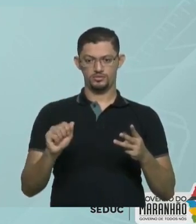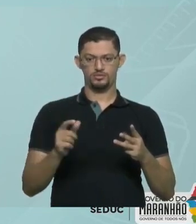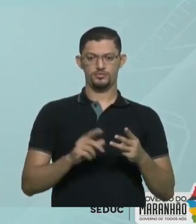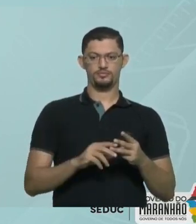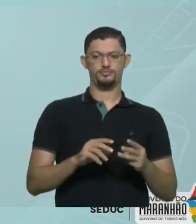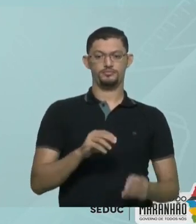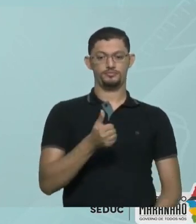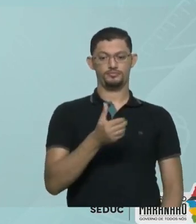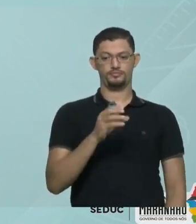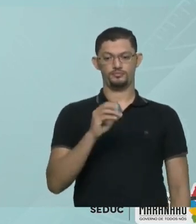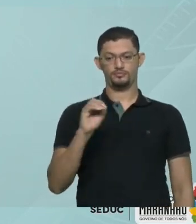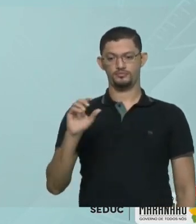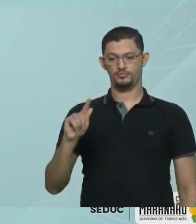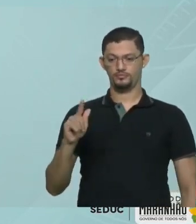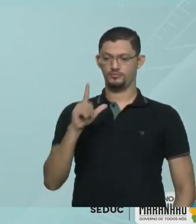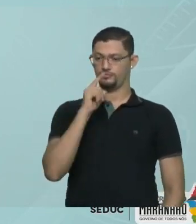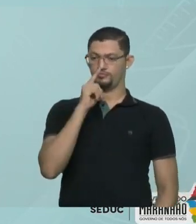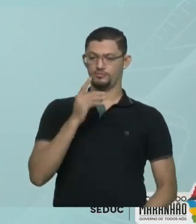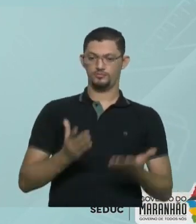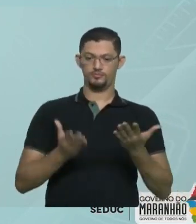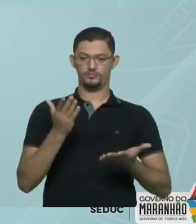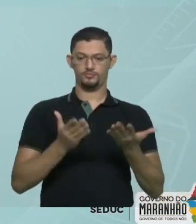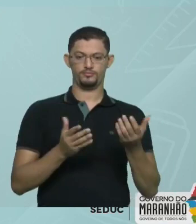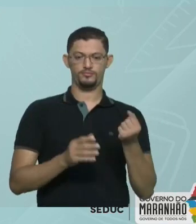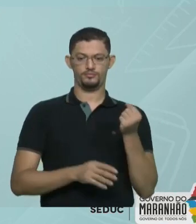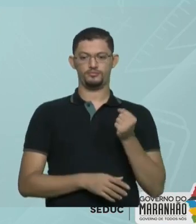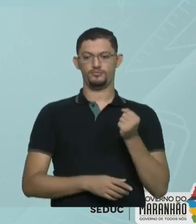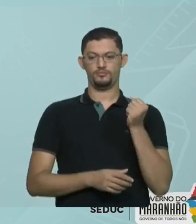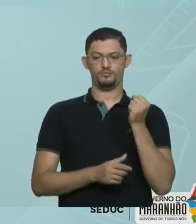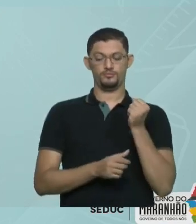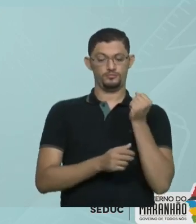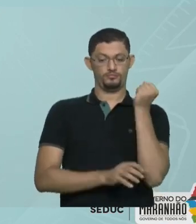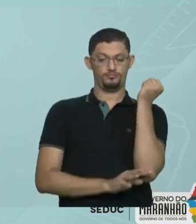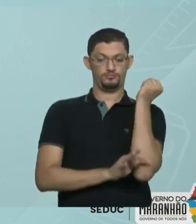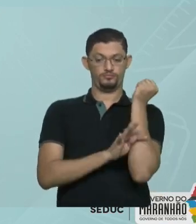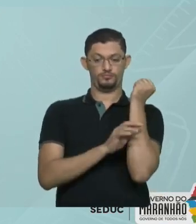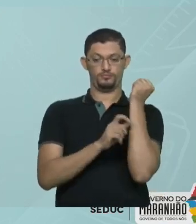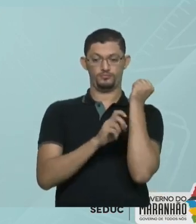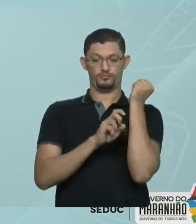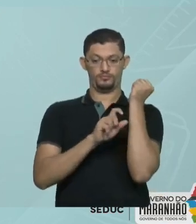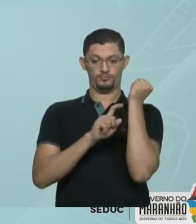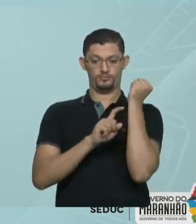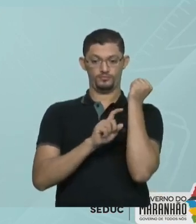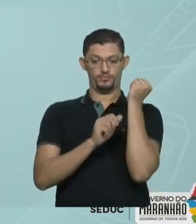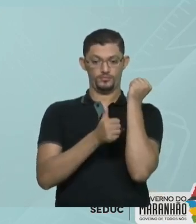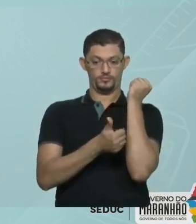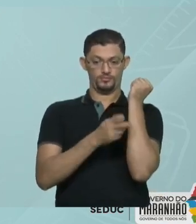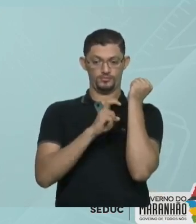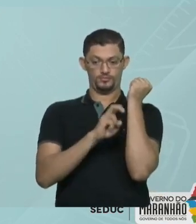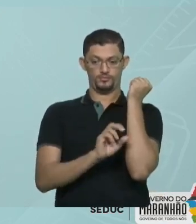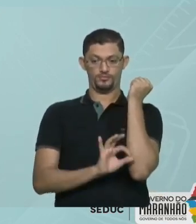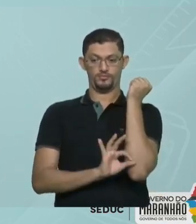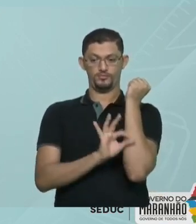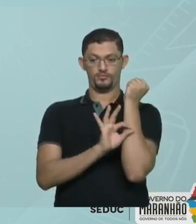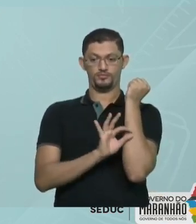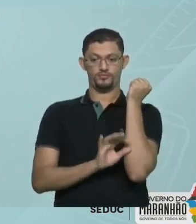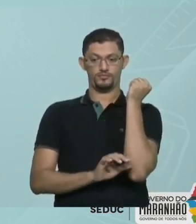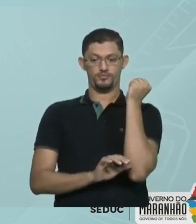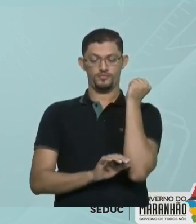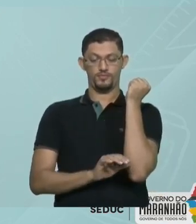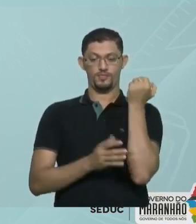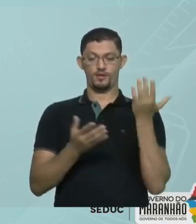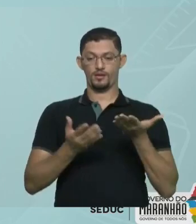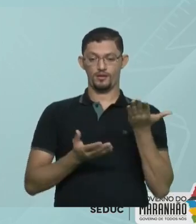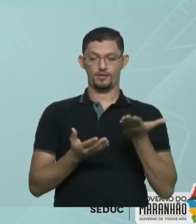A 15 graus Celsius Eu dissolvo no máximo 380 gramas De sal de cozinha Essa que é o coeficiente Do sal de cozinha